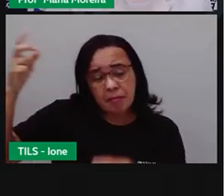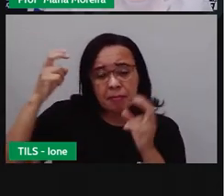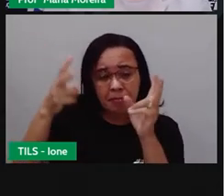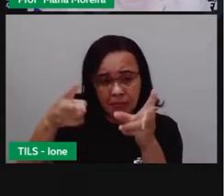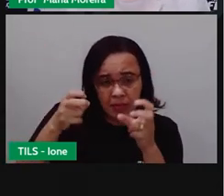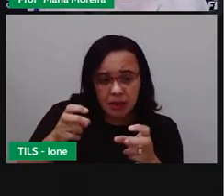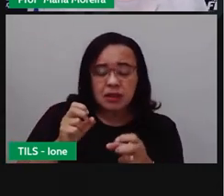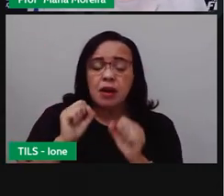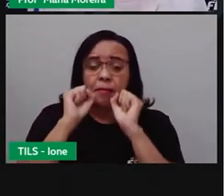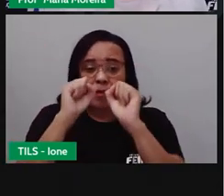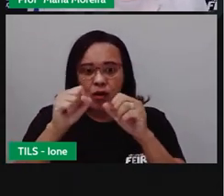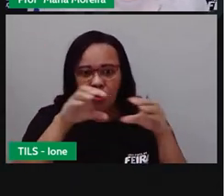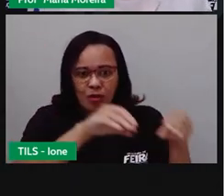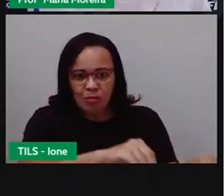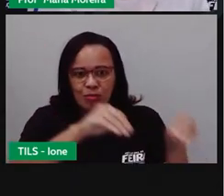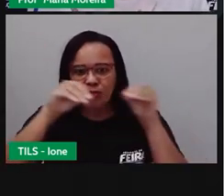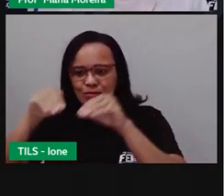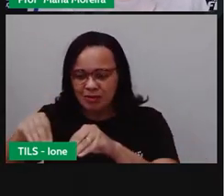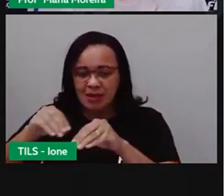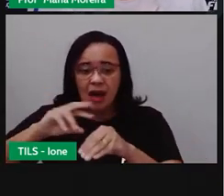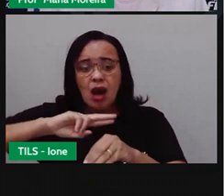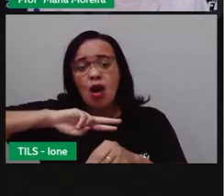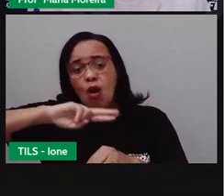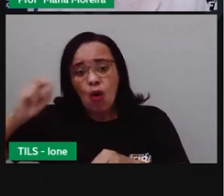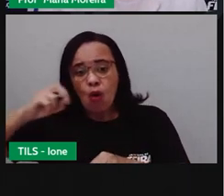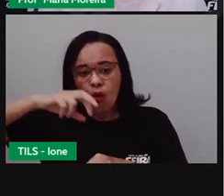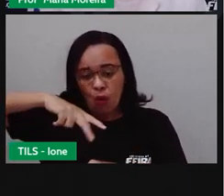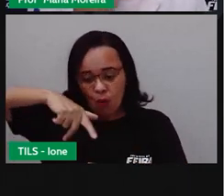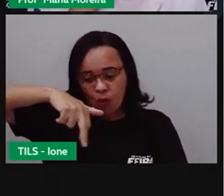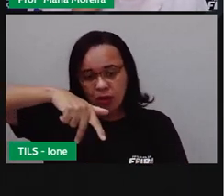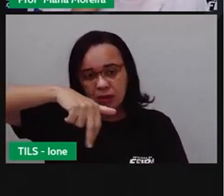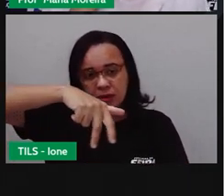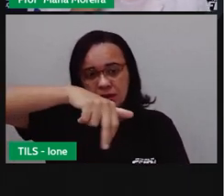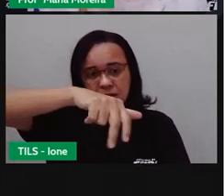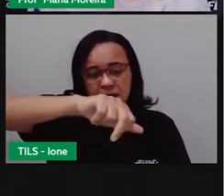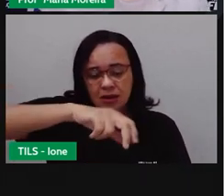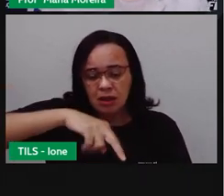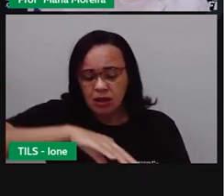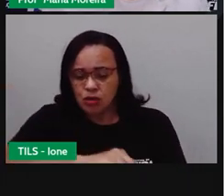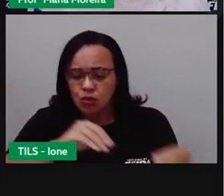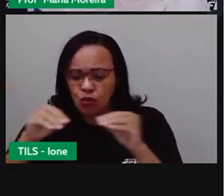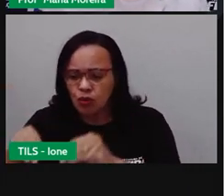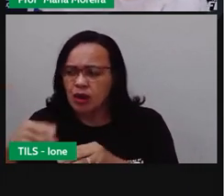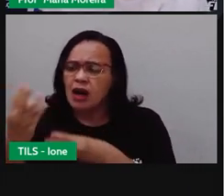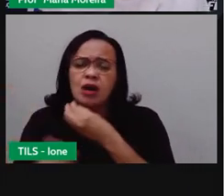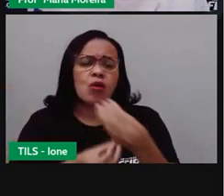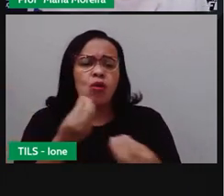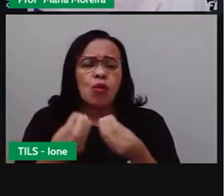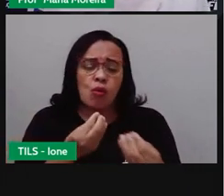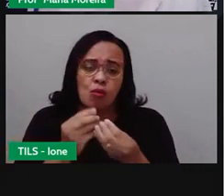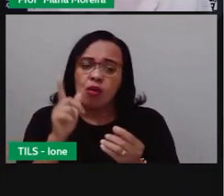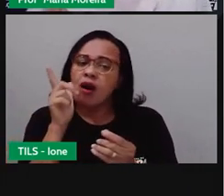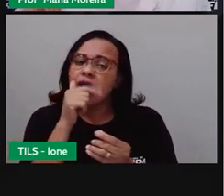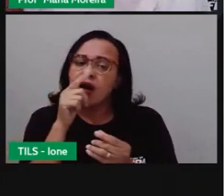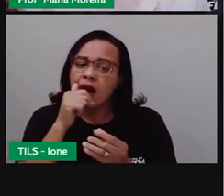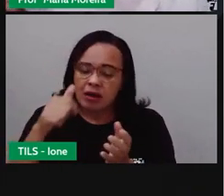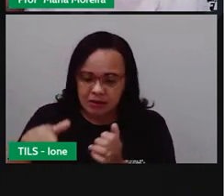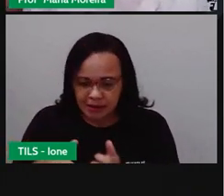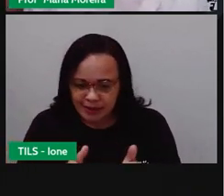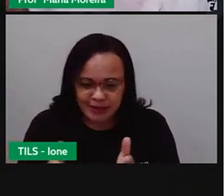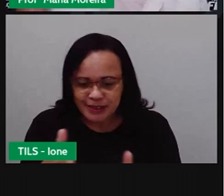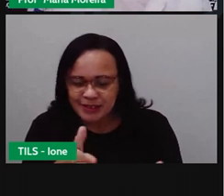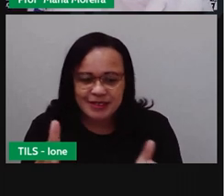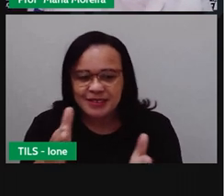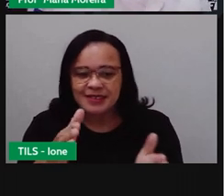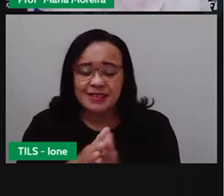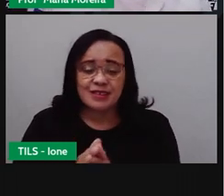lugar para outro, utilizando o quê? Rios, lagos e mares. Então, olha só o que ele fala aí. Foi com ele que o